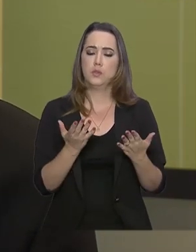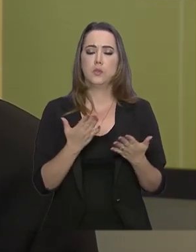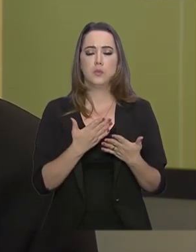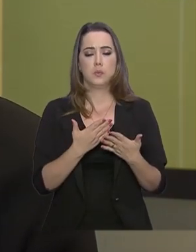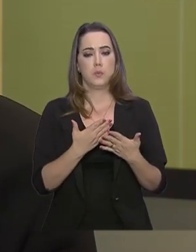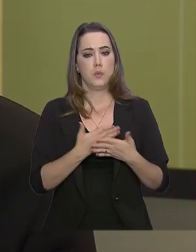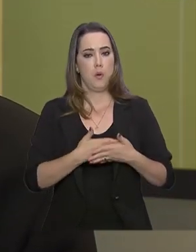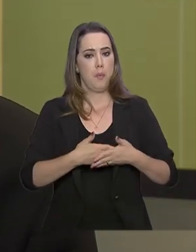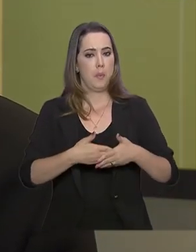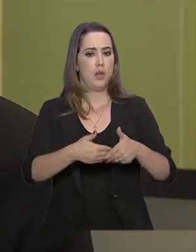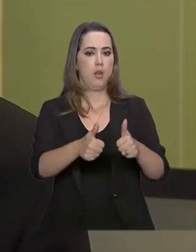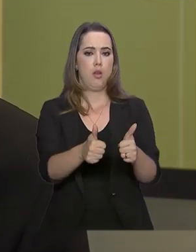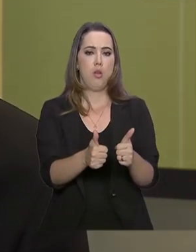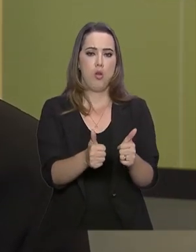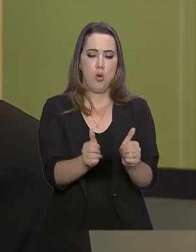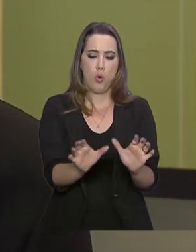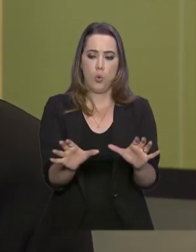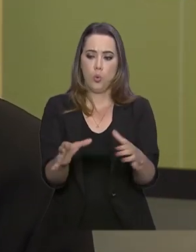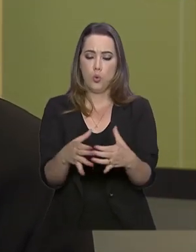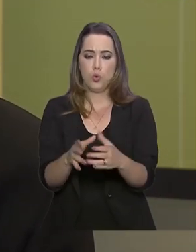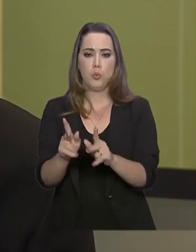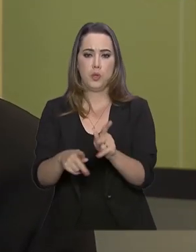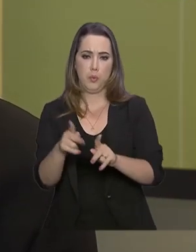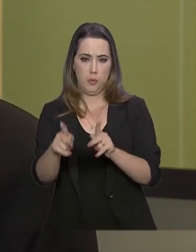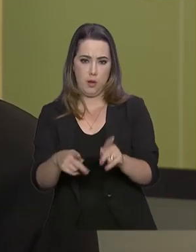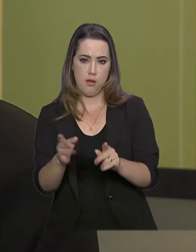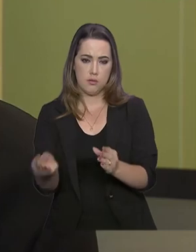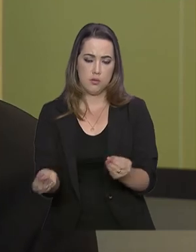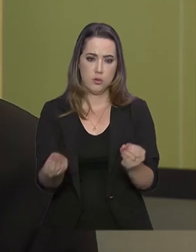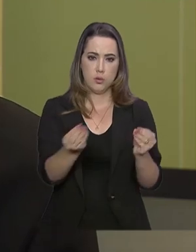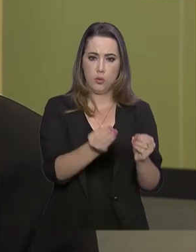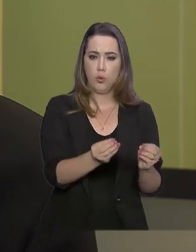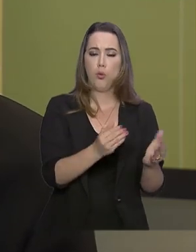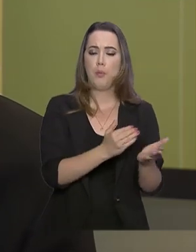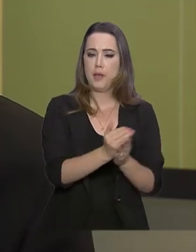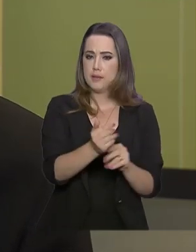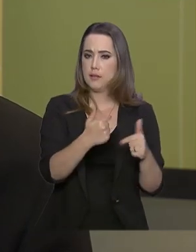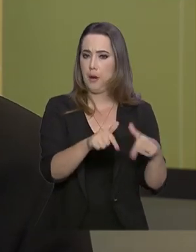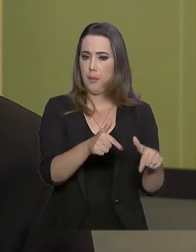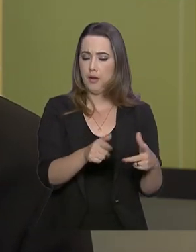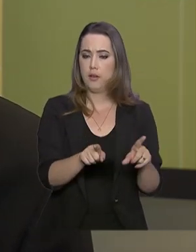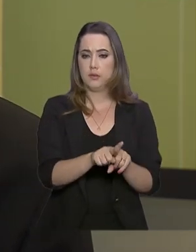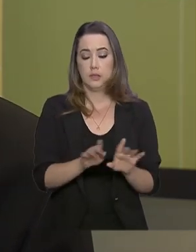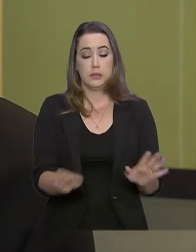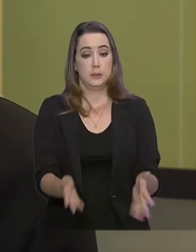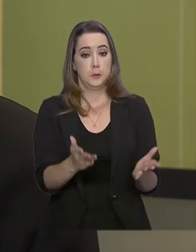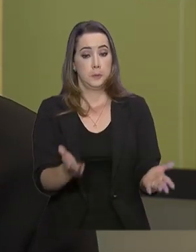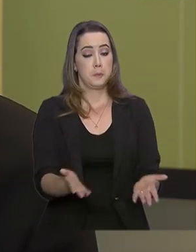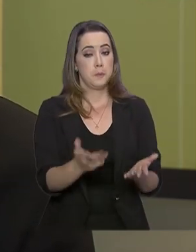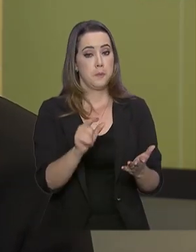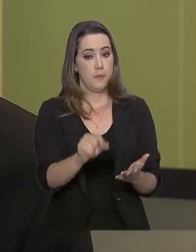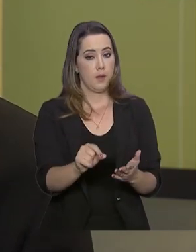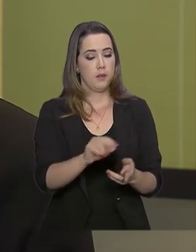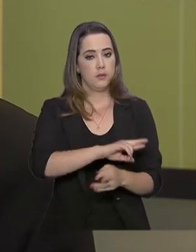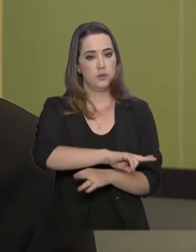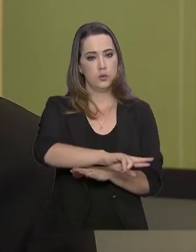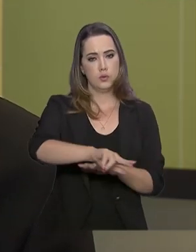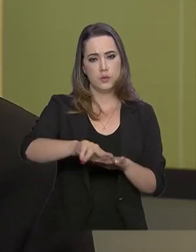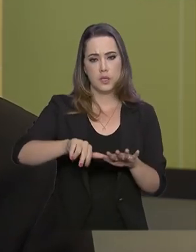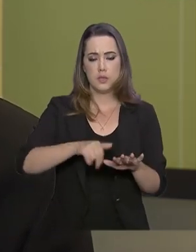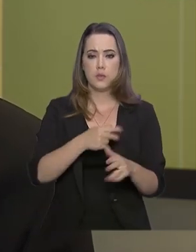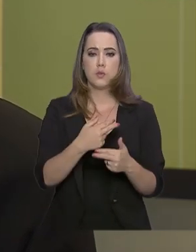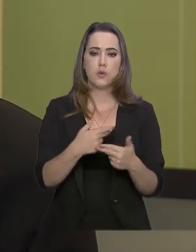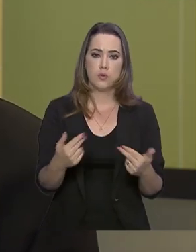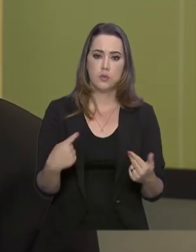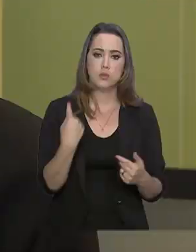inserção de uma camada significativa da população no mercado de trabalho. Devemos promover a diversificação da